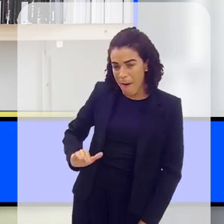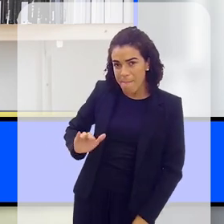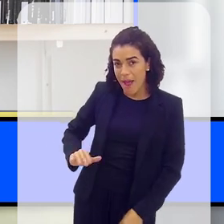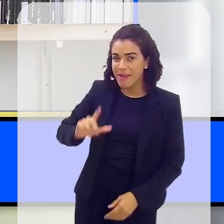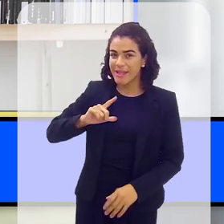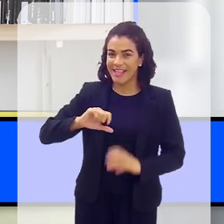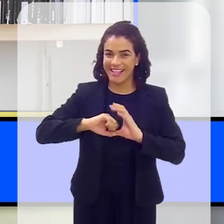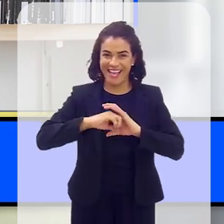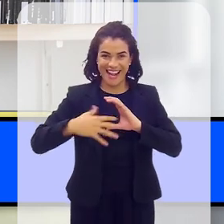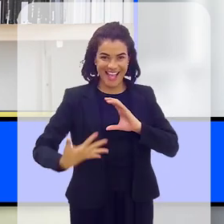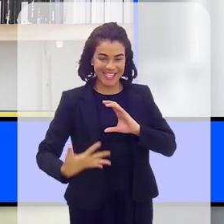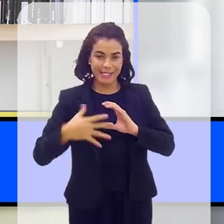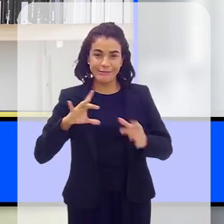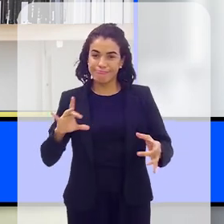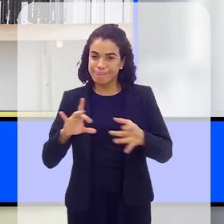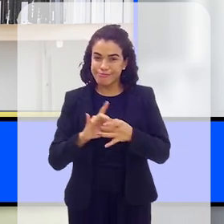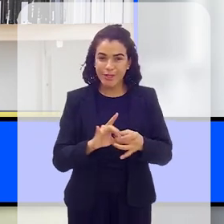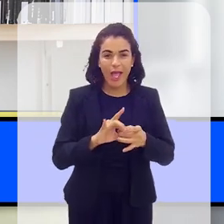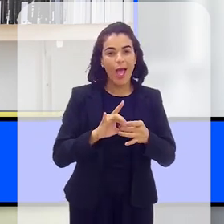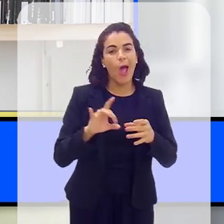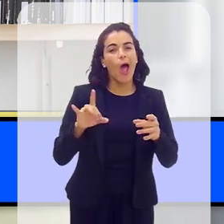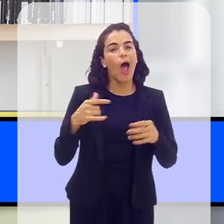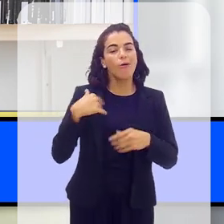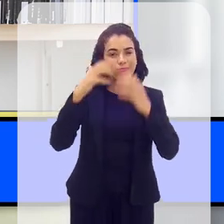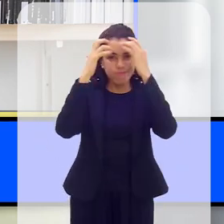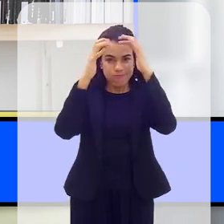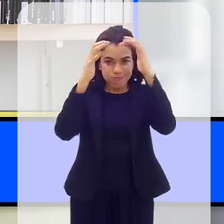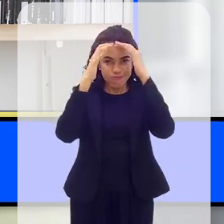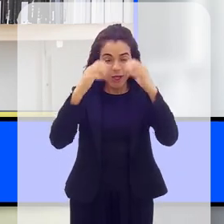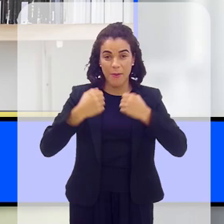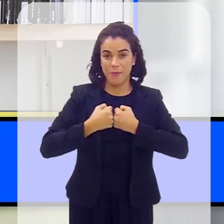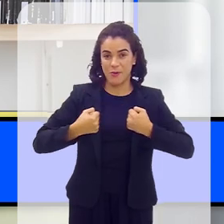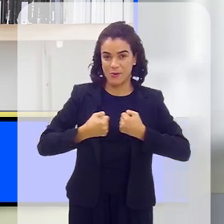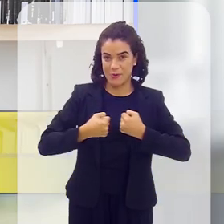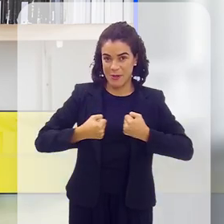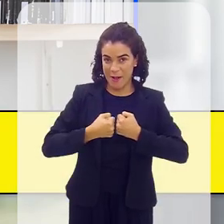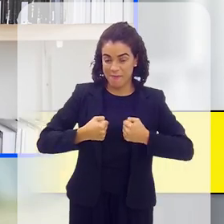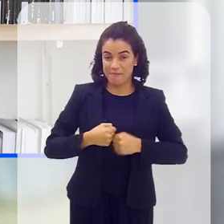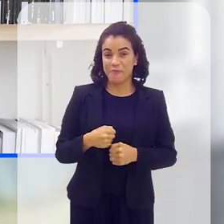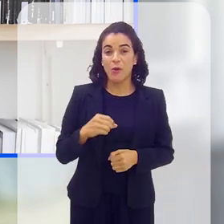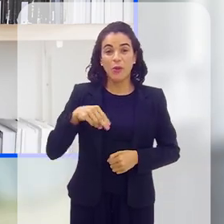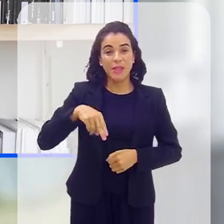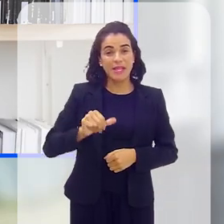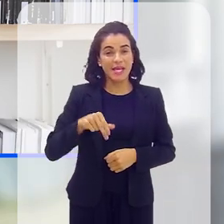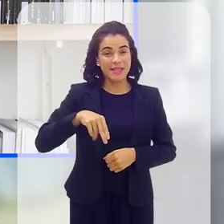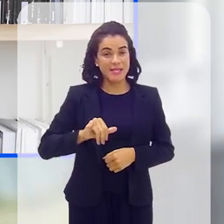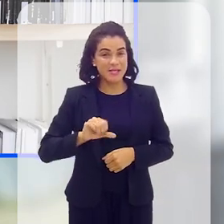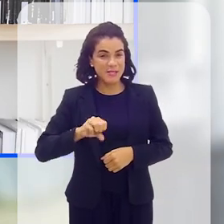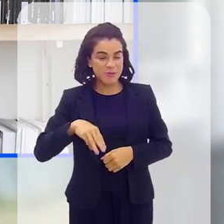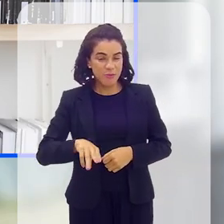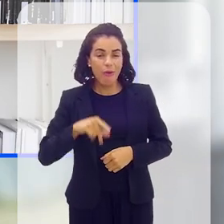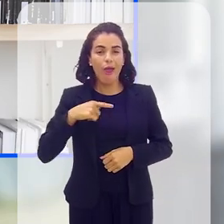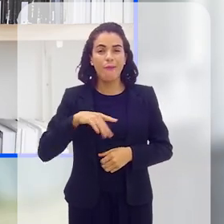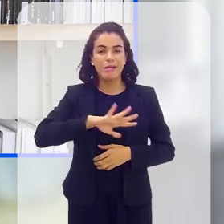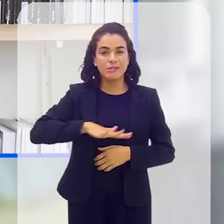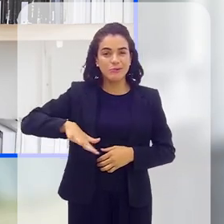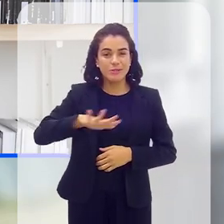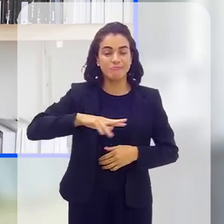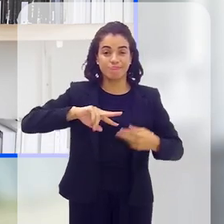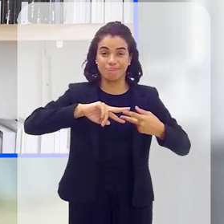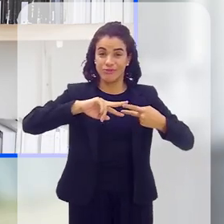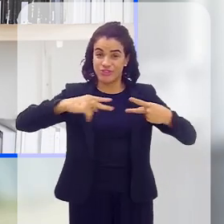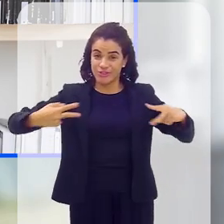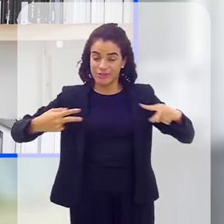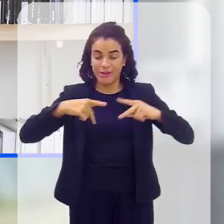tem características ligadas ao sistema neurológico e muscular. O nanismo é uma condição genética que acomete 250